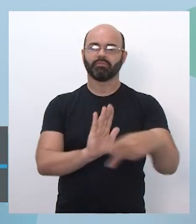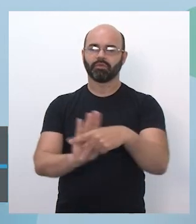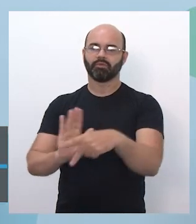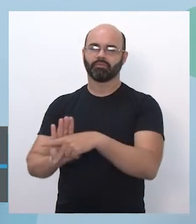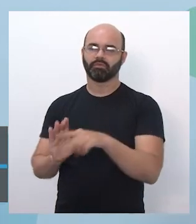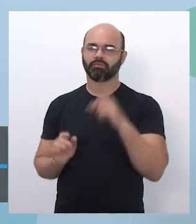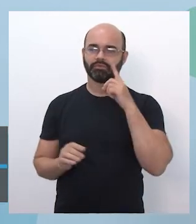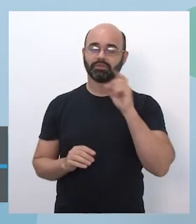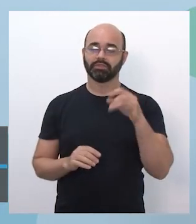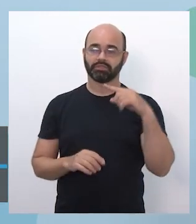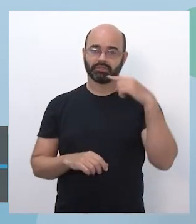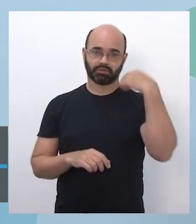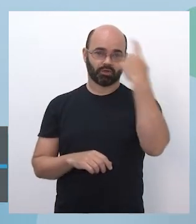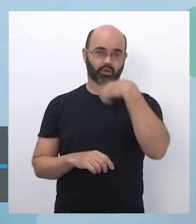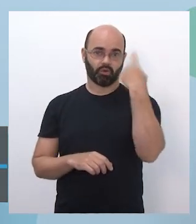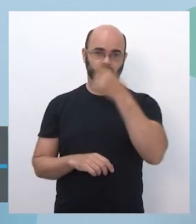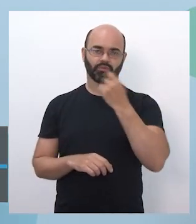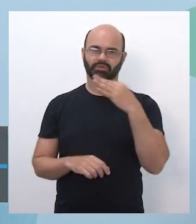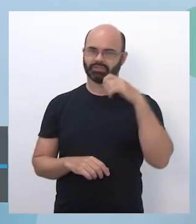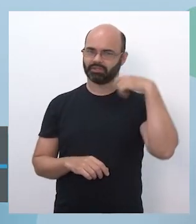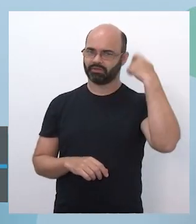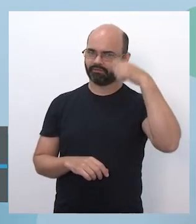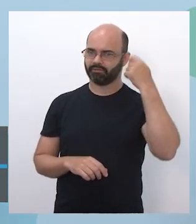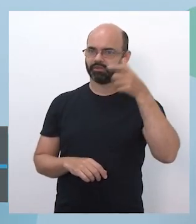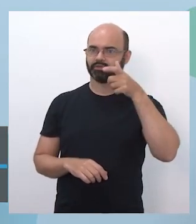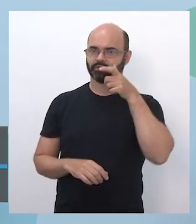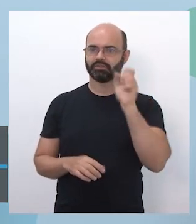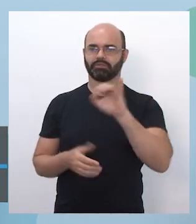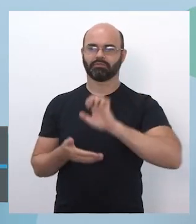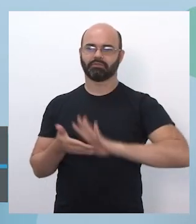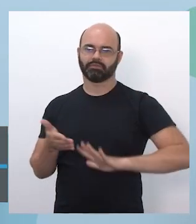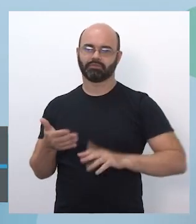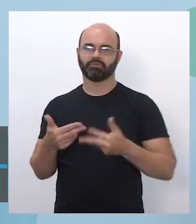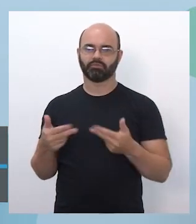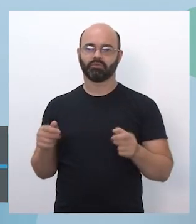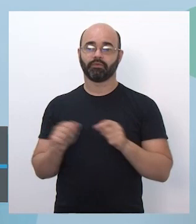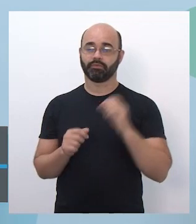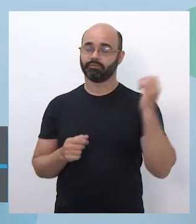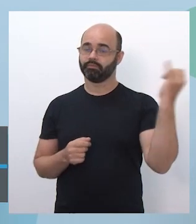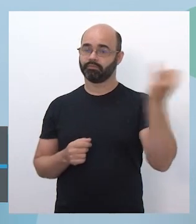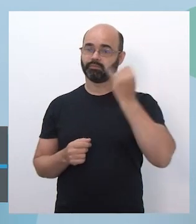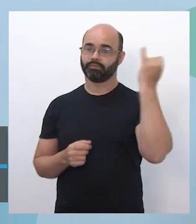que eles precisam cumprir, se eles assistem os vídeos, estão fazendo as tarefas, isso é bem fundamental.